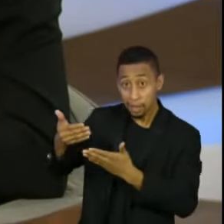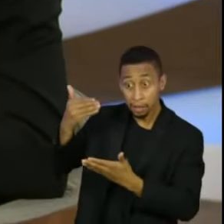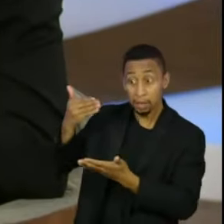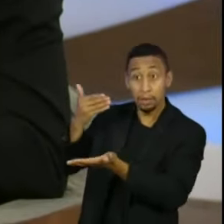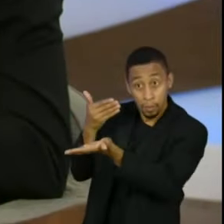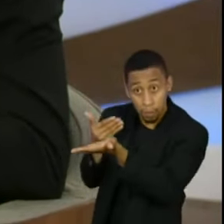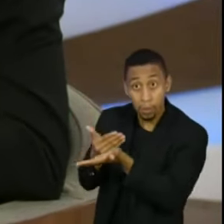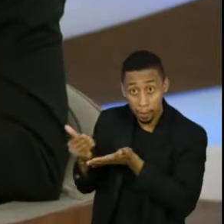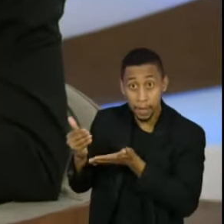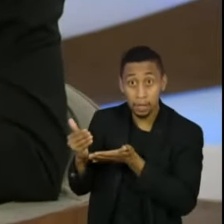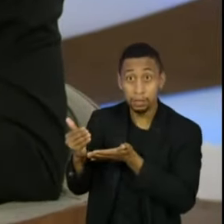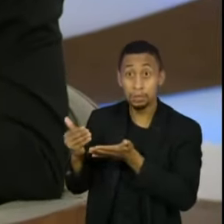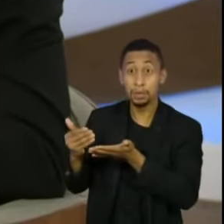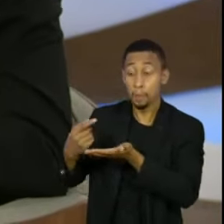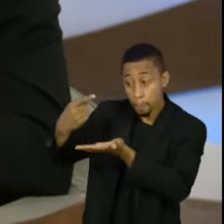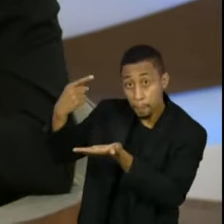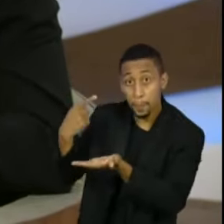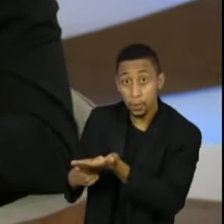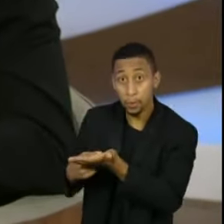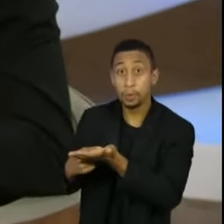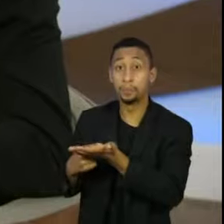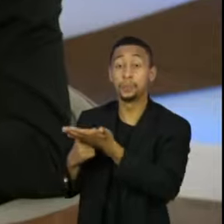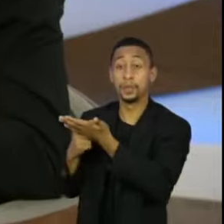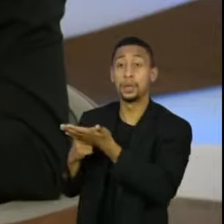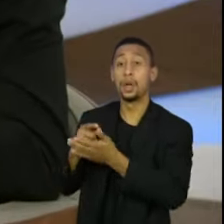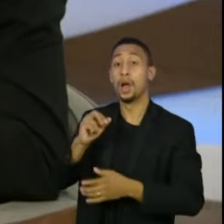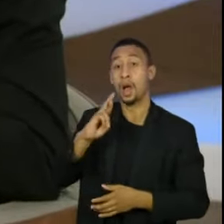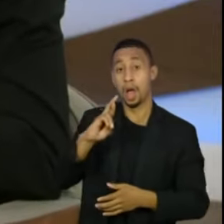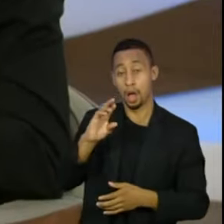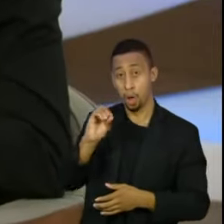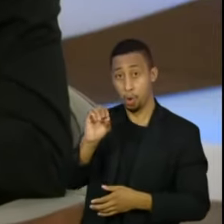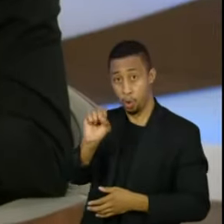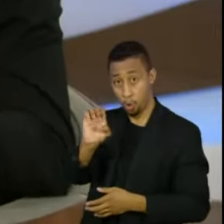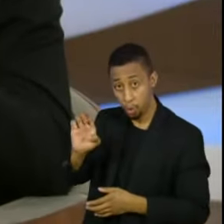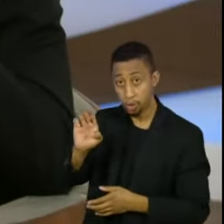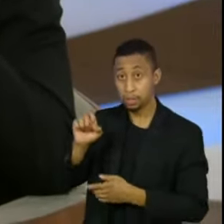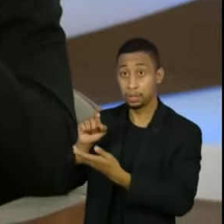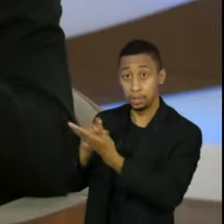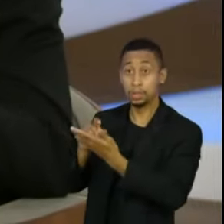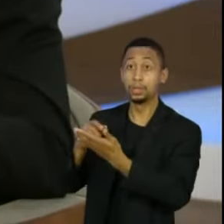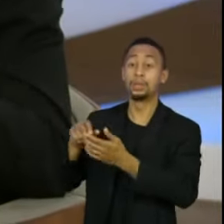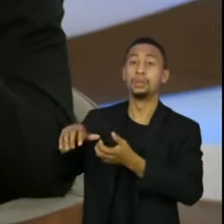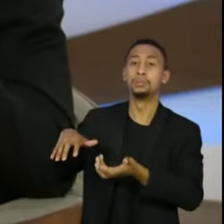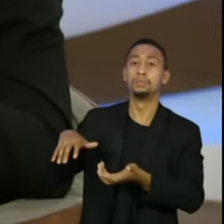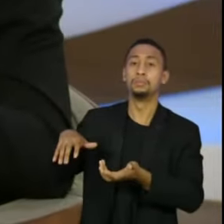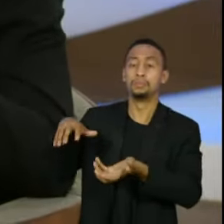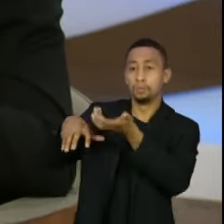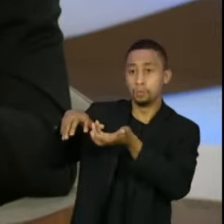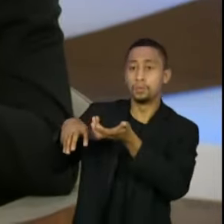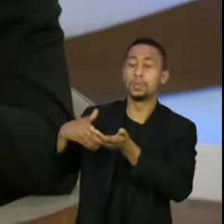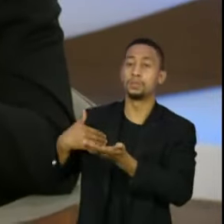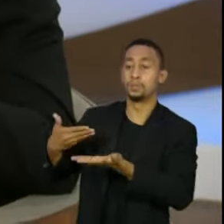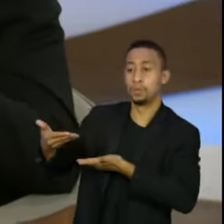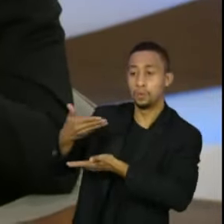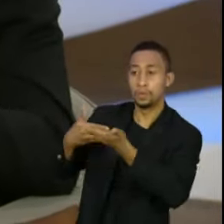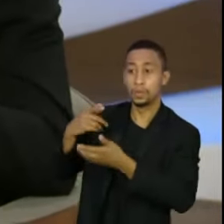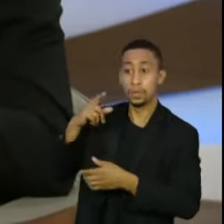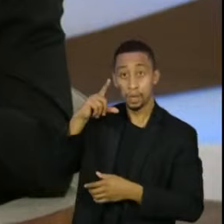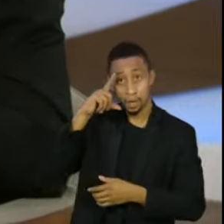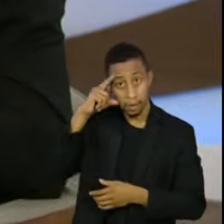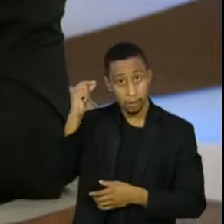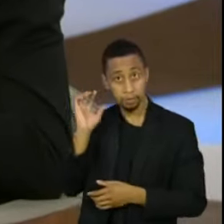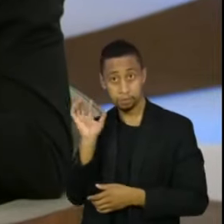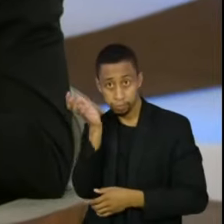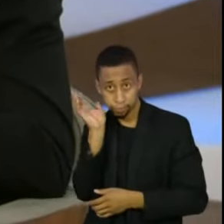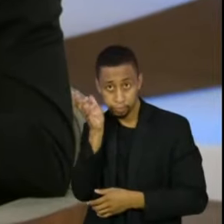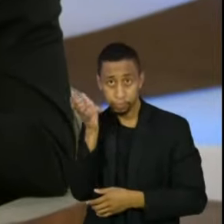nossas. O requerimento da senadora Rosa de Freitas, aprovado no plenário. Na semana seguinte, ele estava sentado no Senado Federal a expor